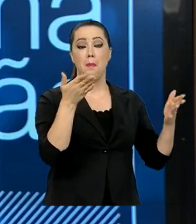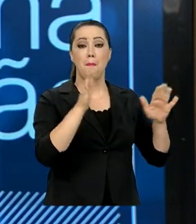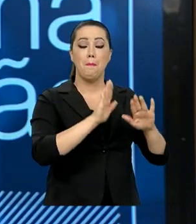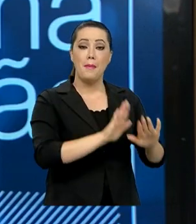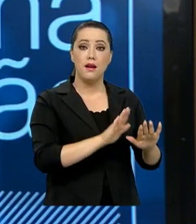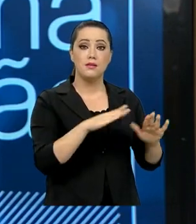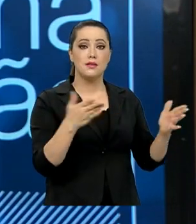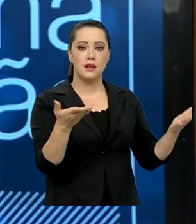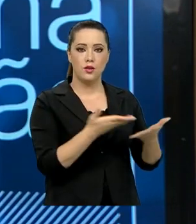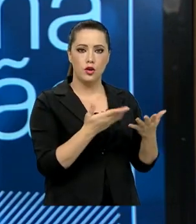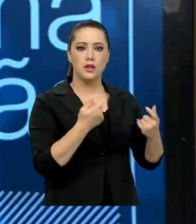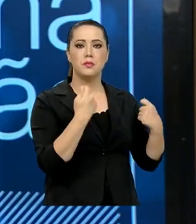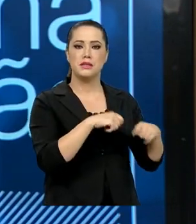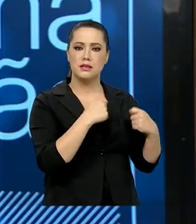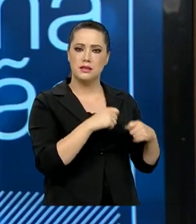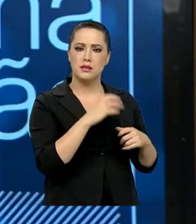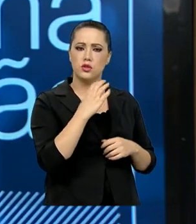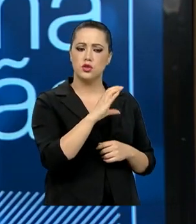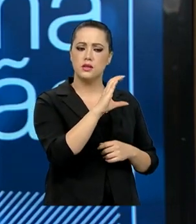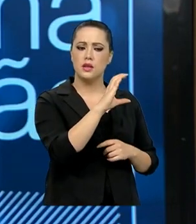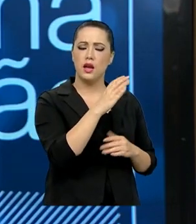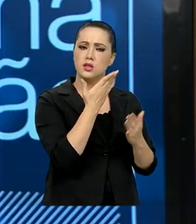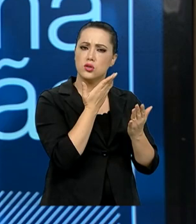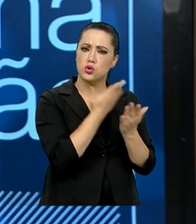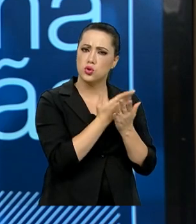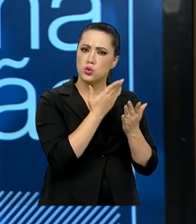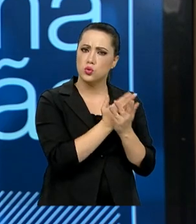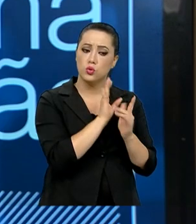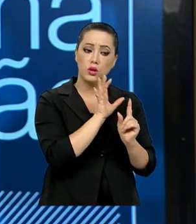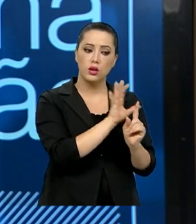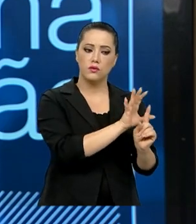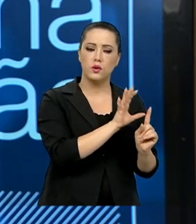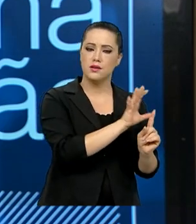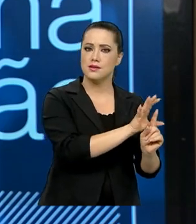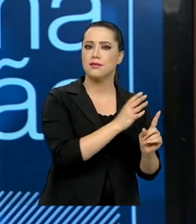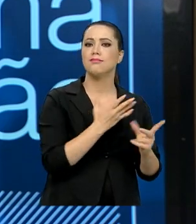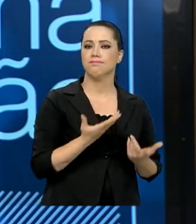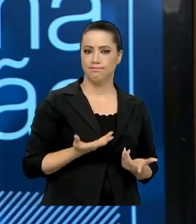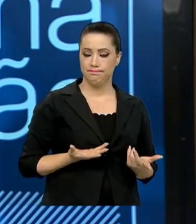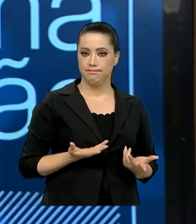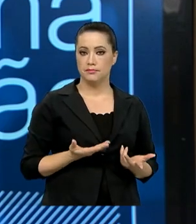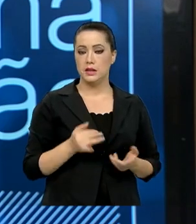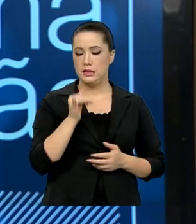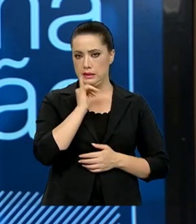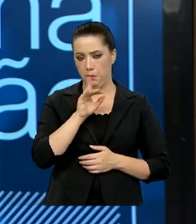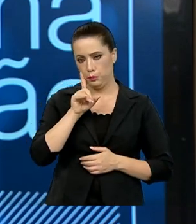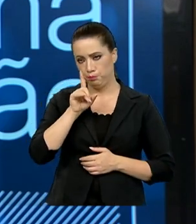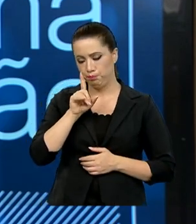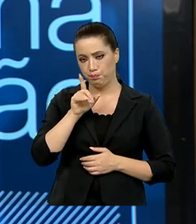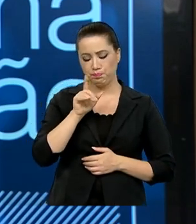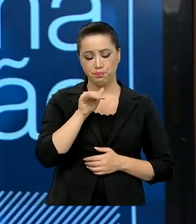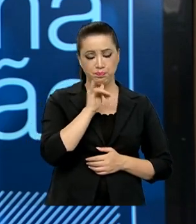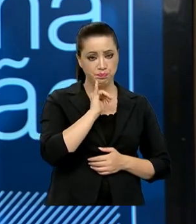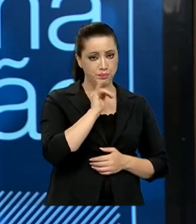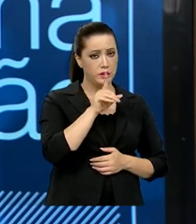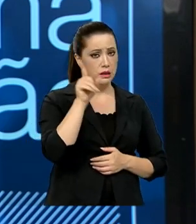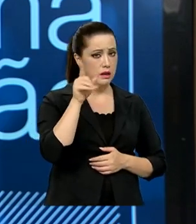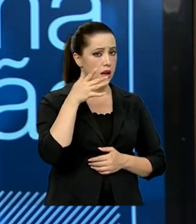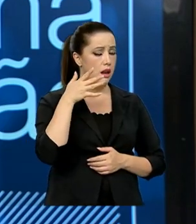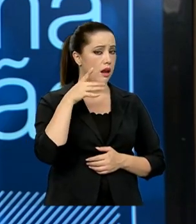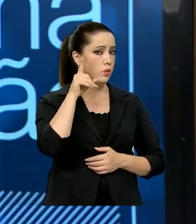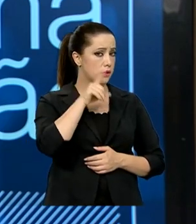que causa impacto. Para termos uma ideia de comparação, os Estados Unidos é o país com o maior